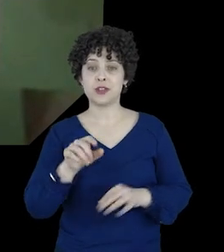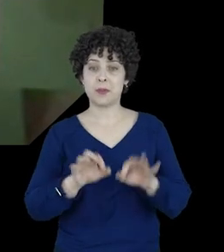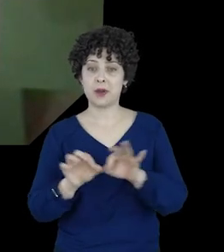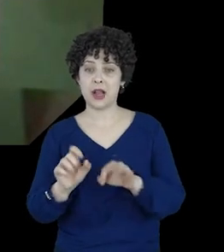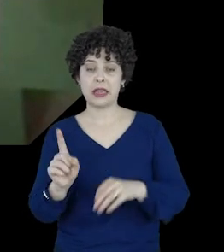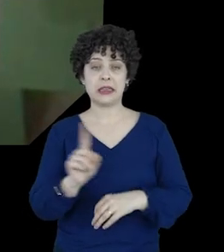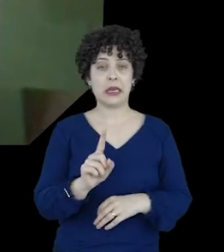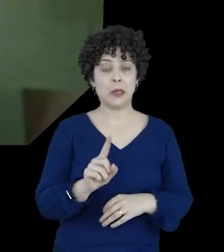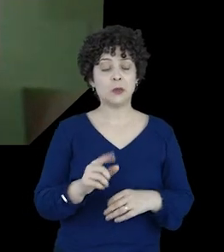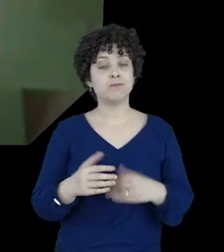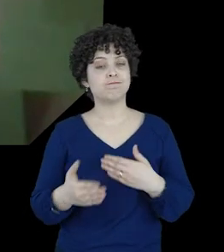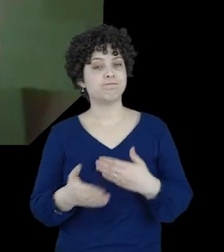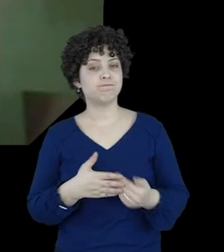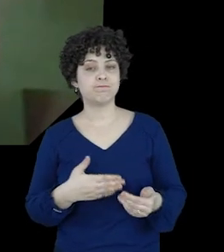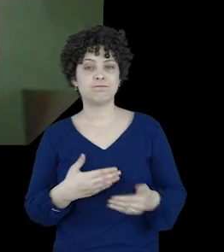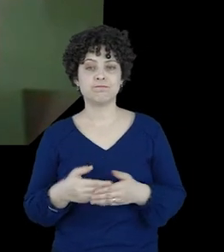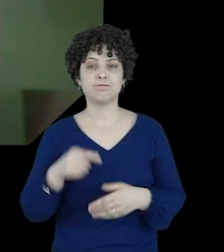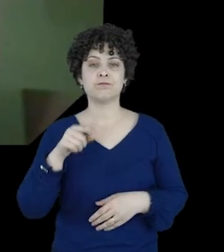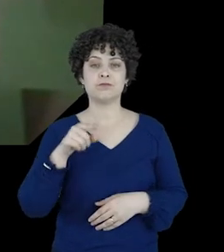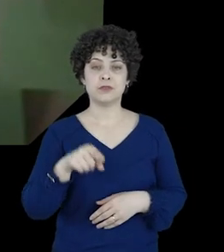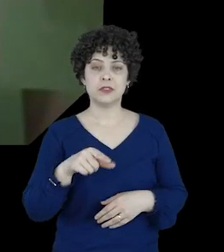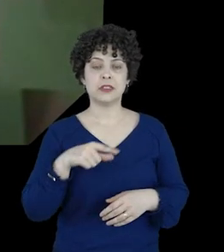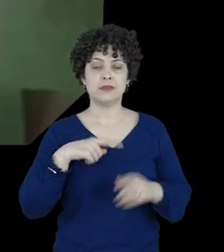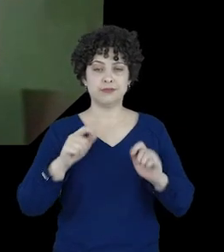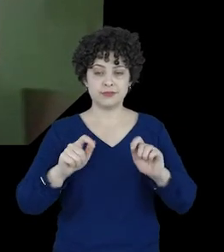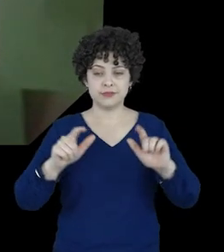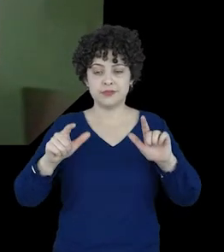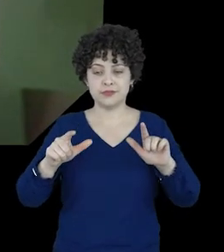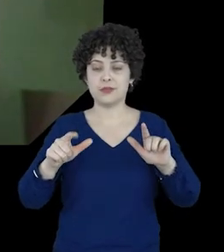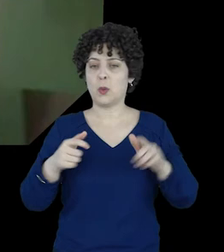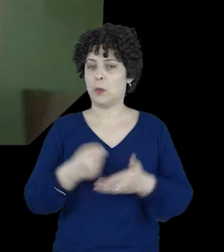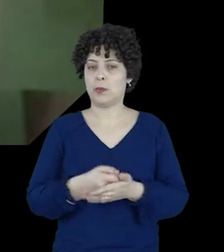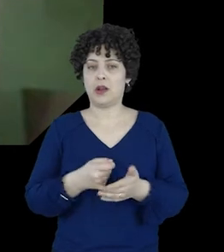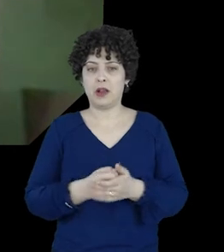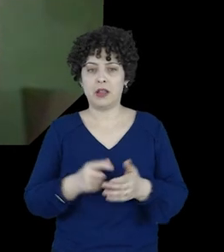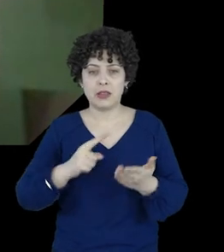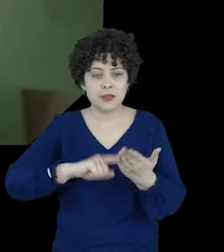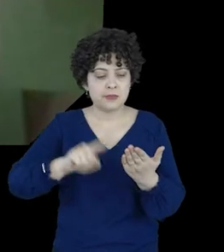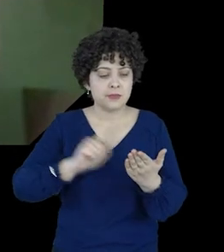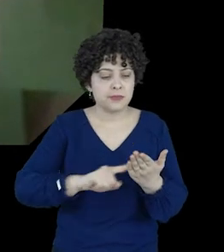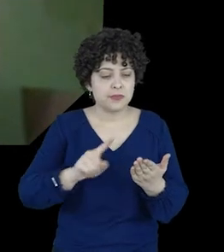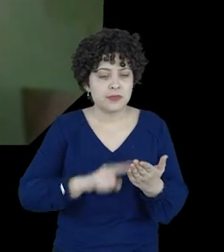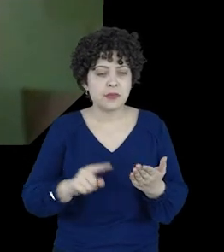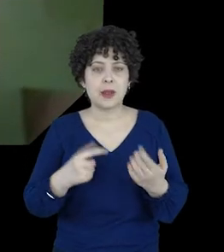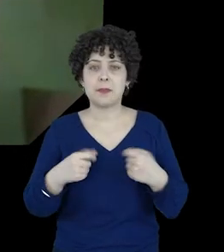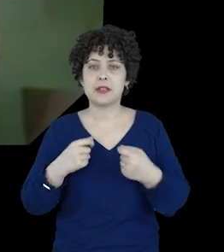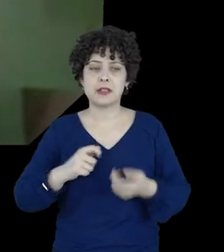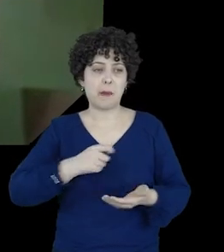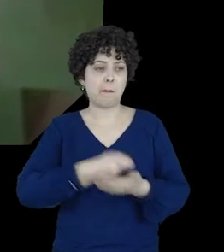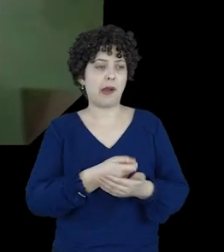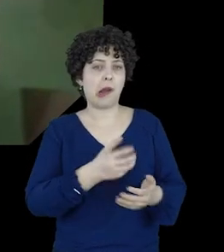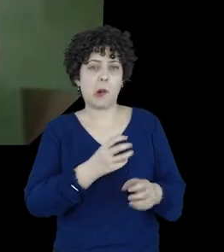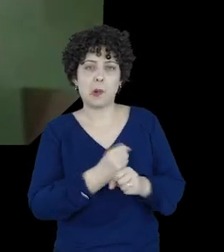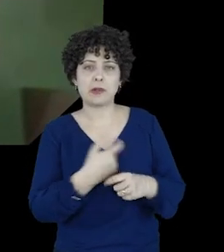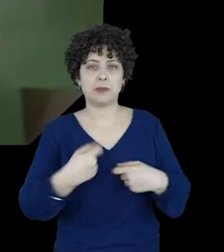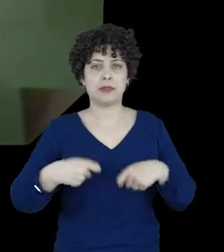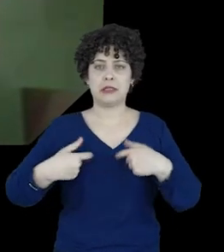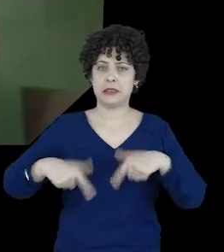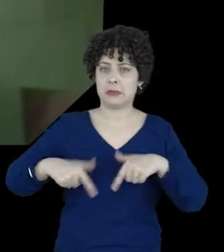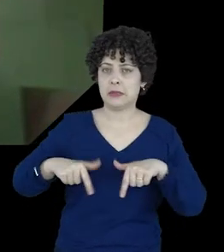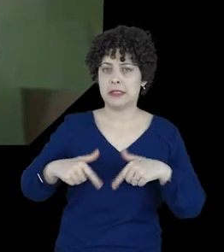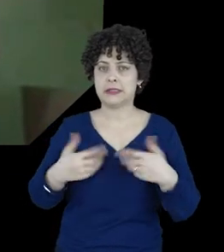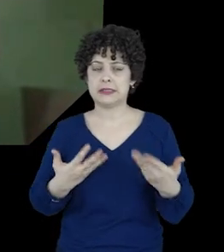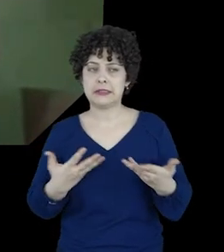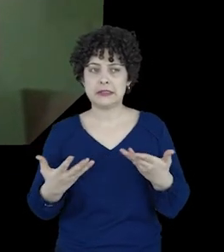esteja você preparado ou não, você é levado para esse espaço, você precisa ganhar seu sustento, precisa trabalhar.